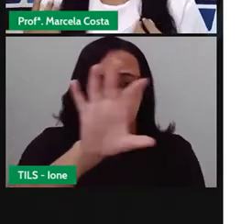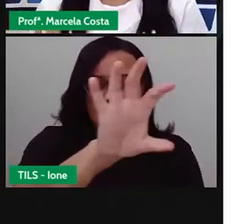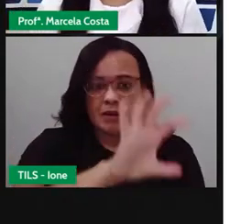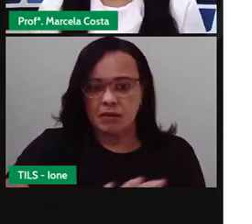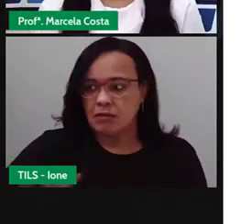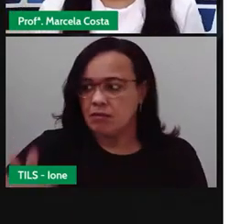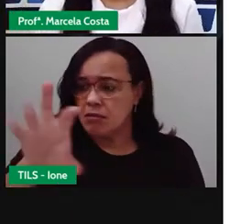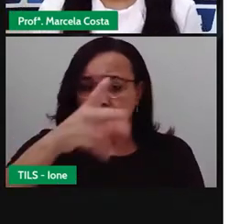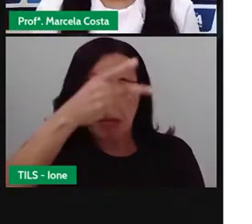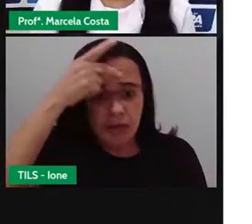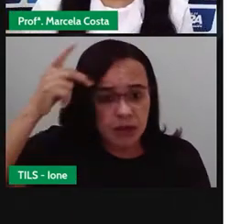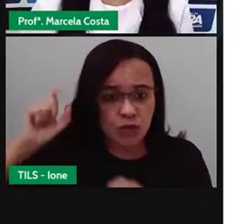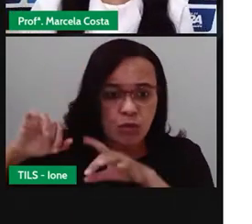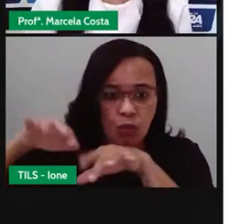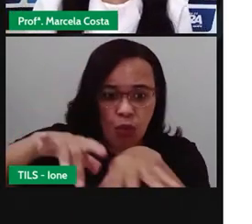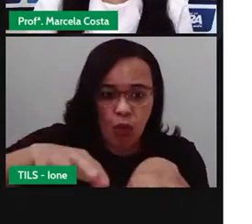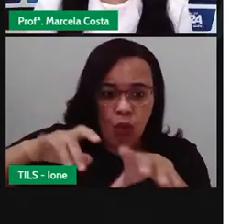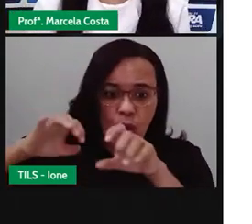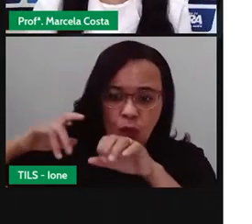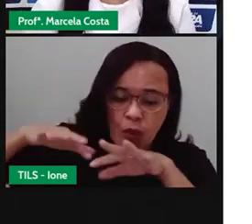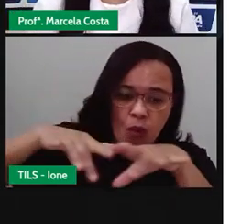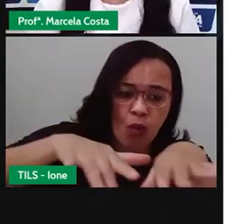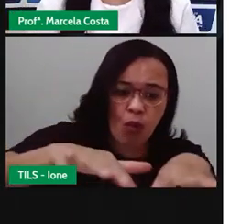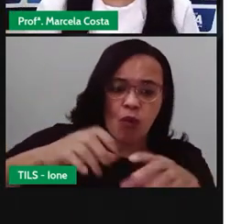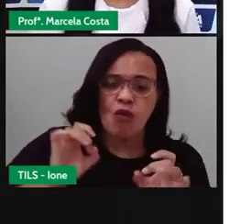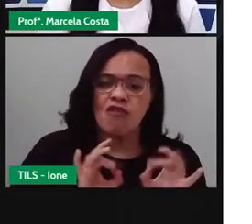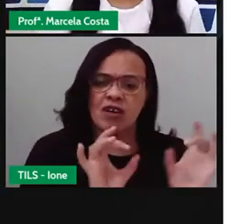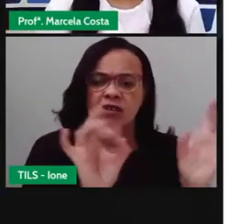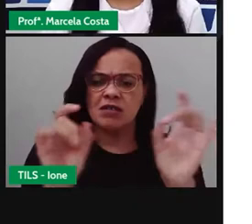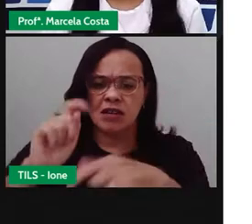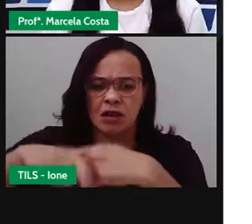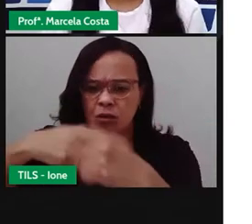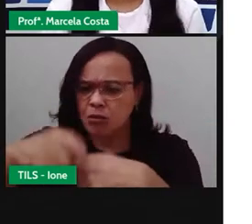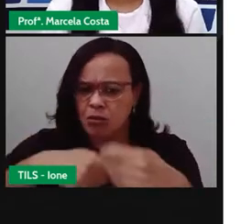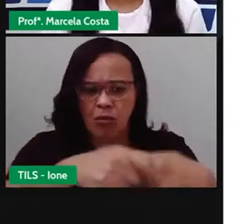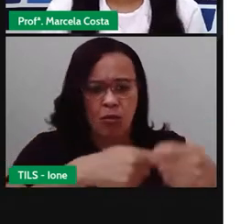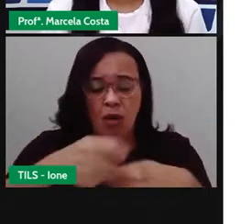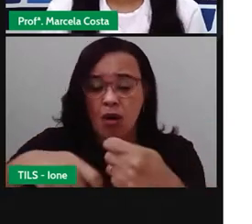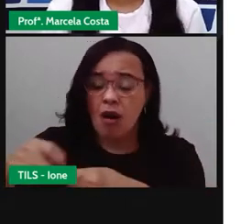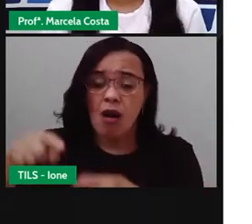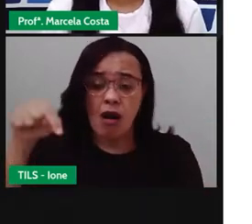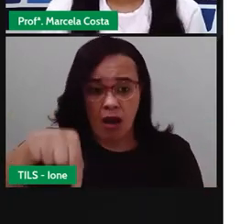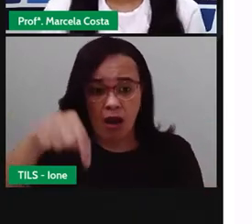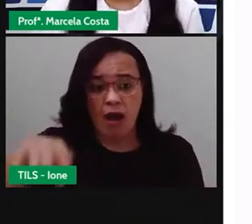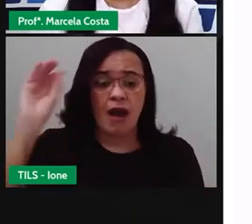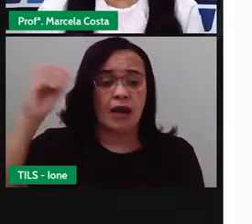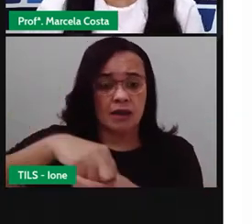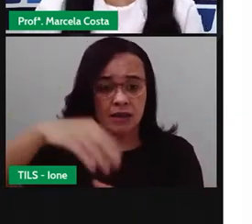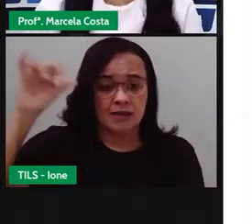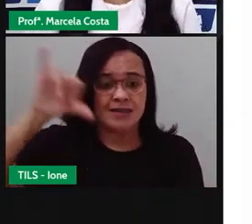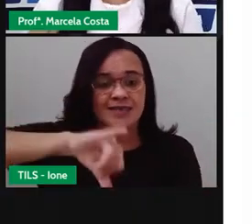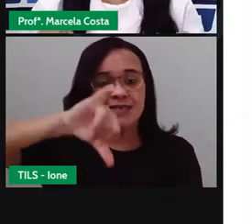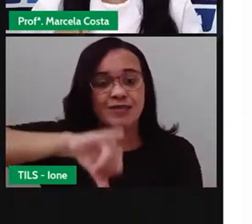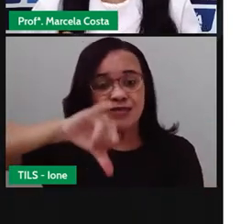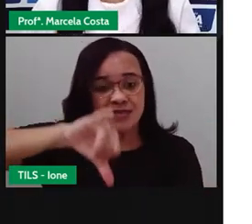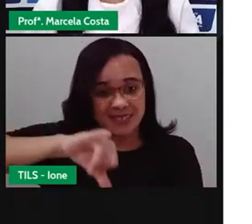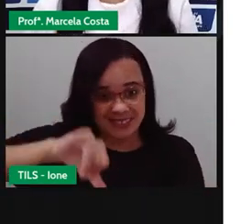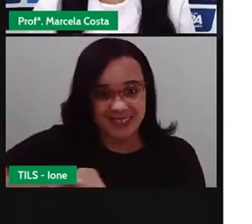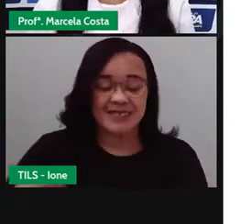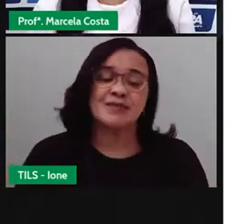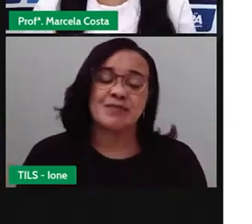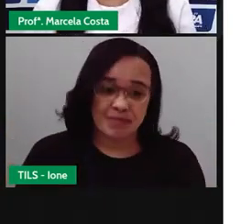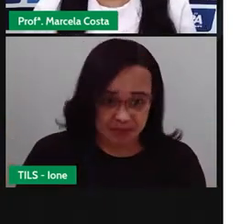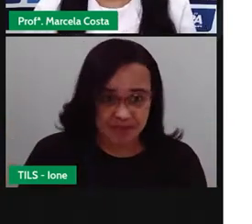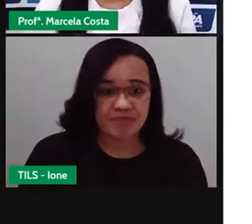comercializar os seus produtos aqui no centro de abastecimento. E o centro de